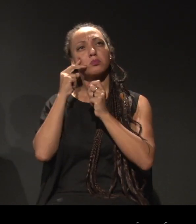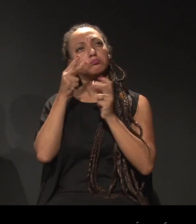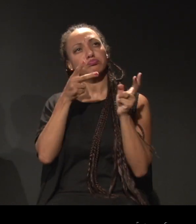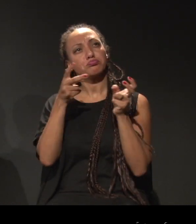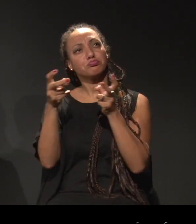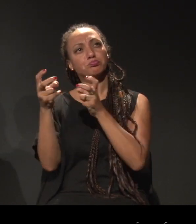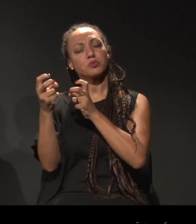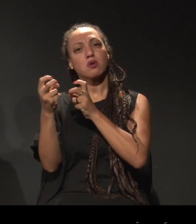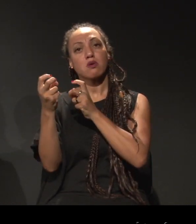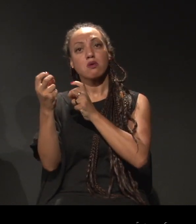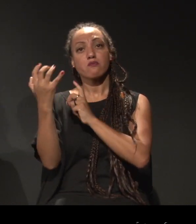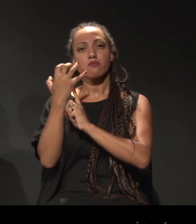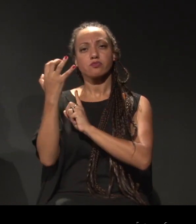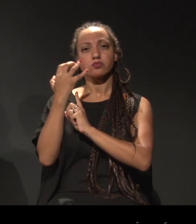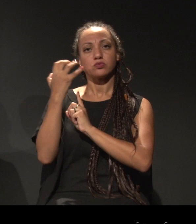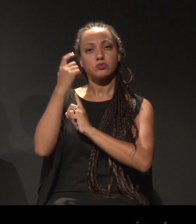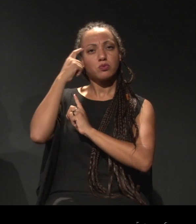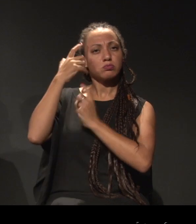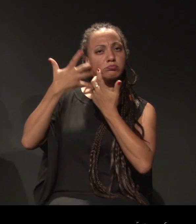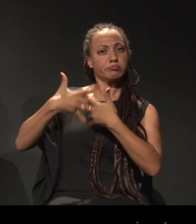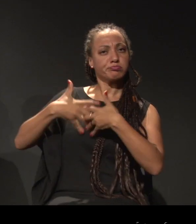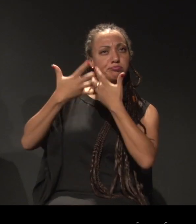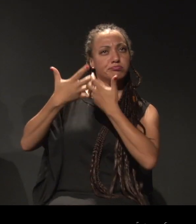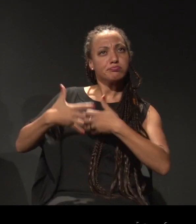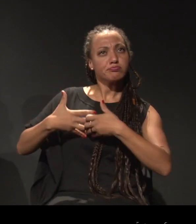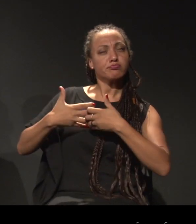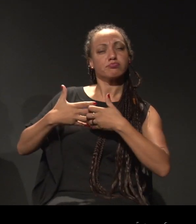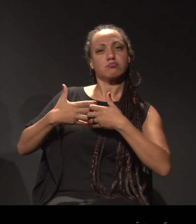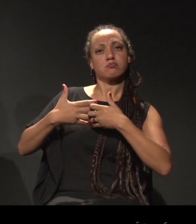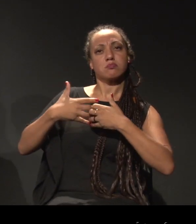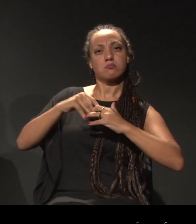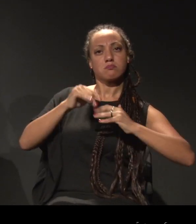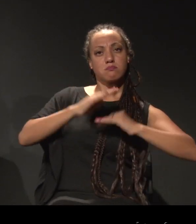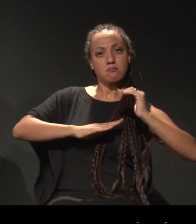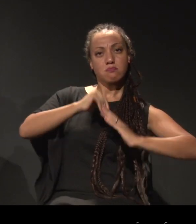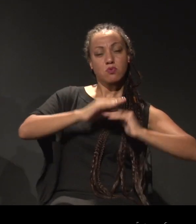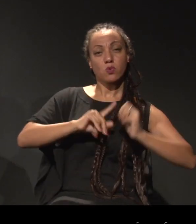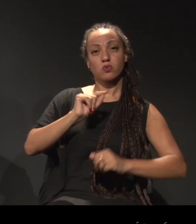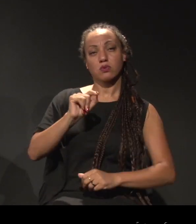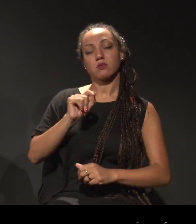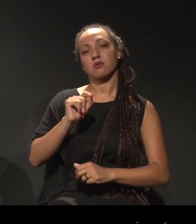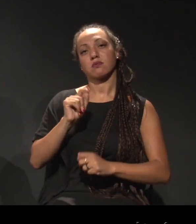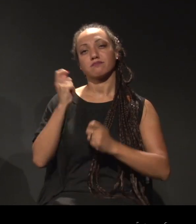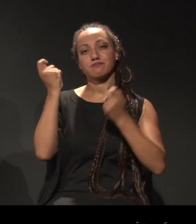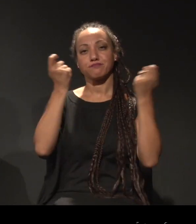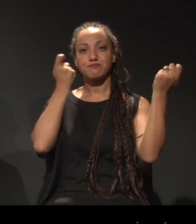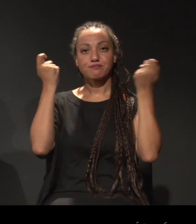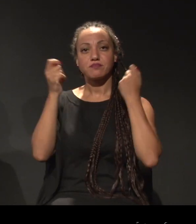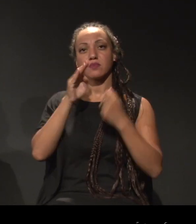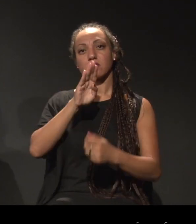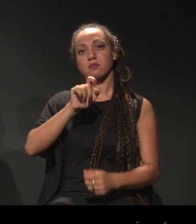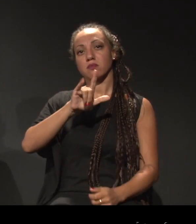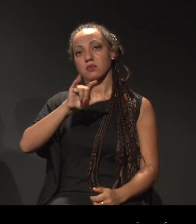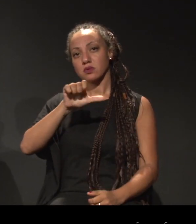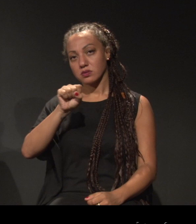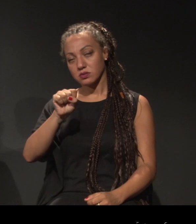e muito a minha ação, eram bailes. bailes,